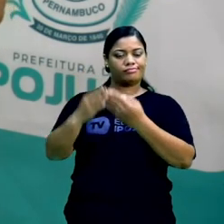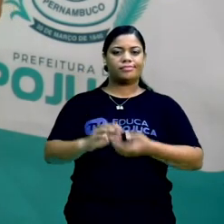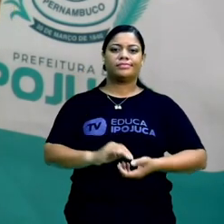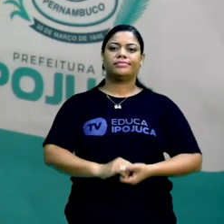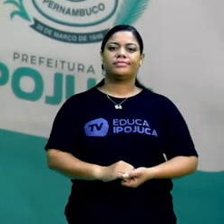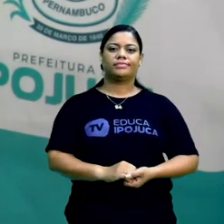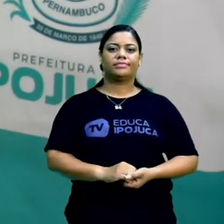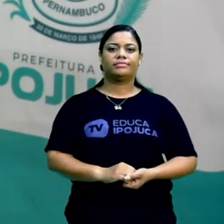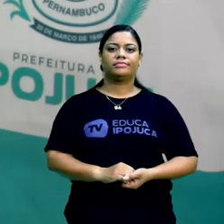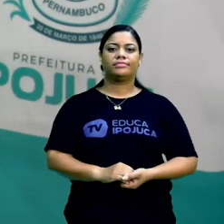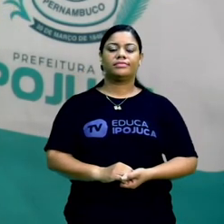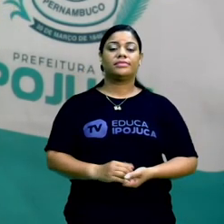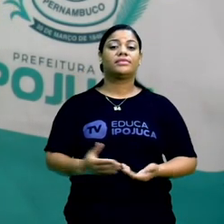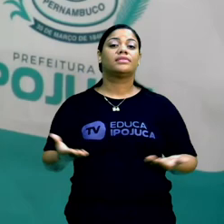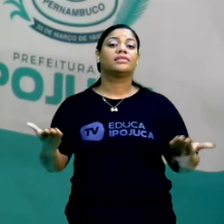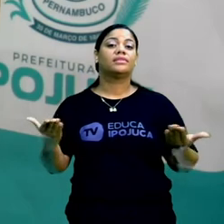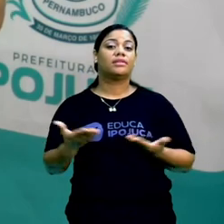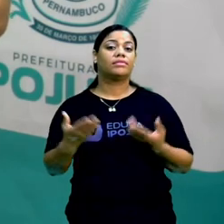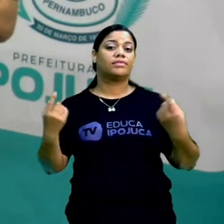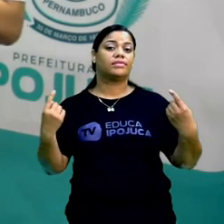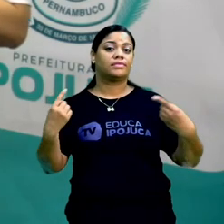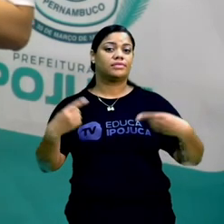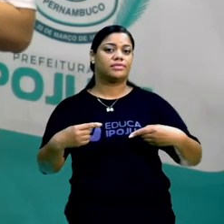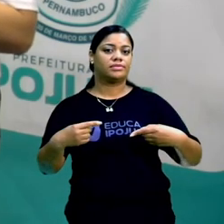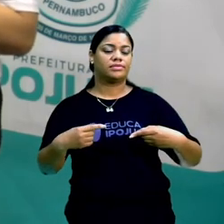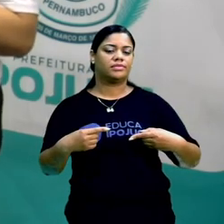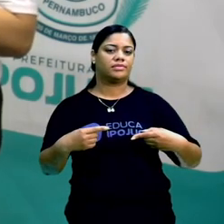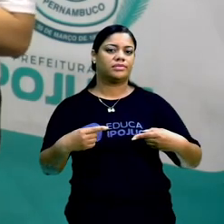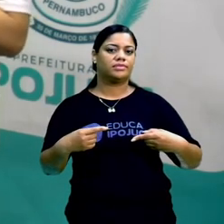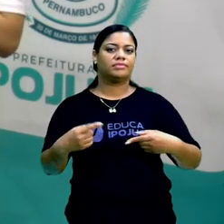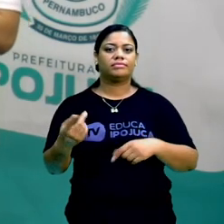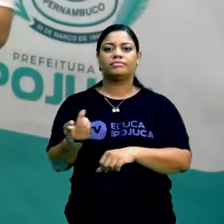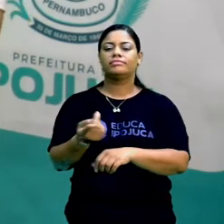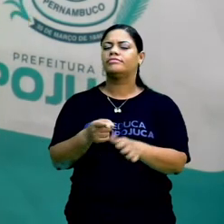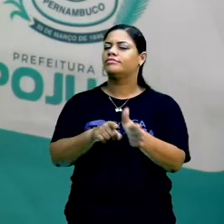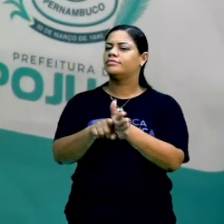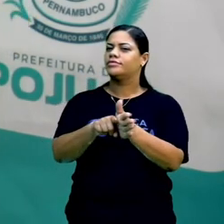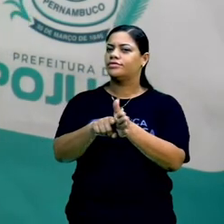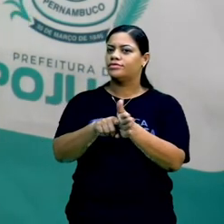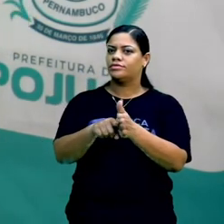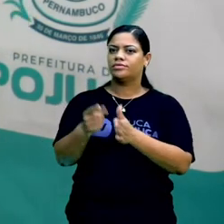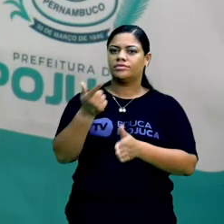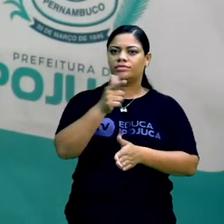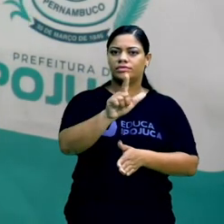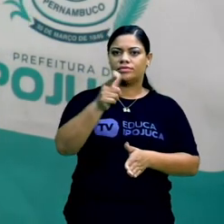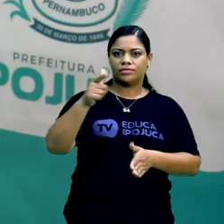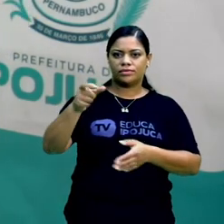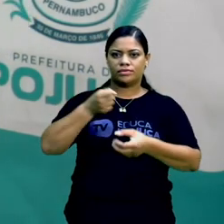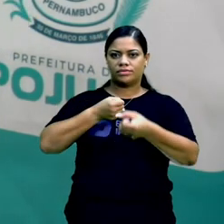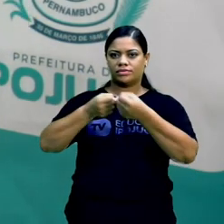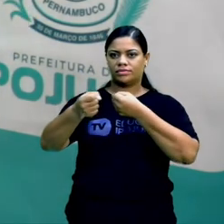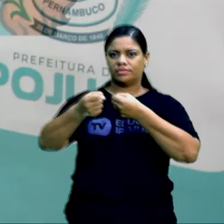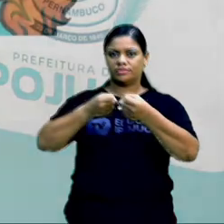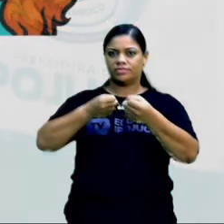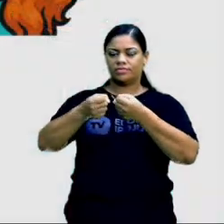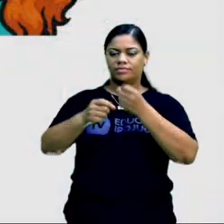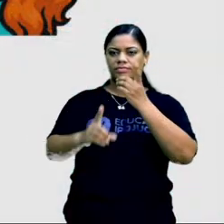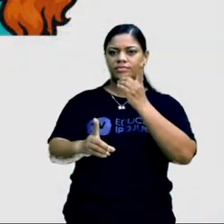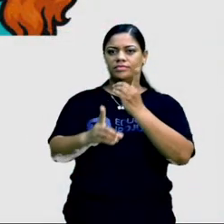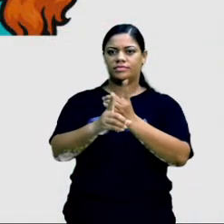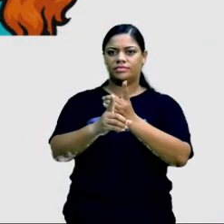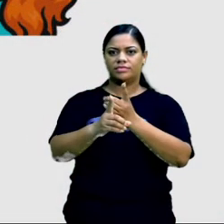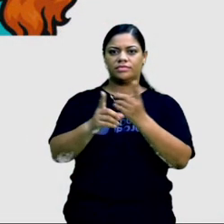Chegou a hora do nosso desafio. Vamos lá. Pesquisem outras reportagens e tentem identificar